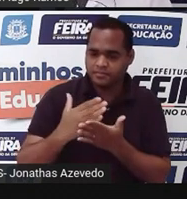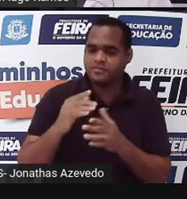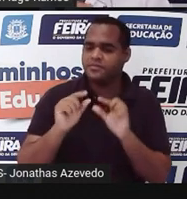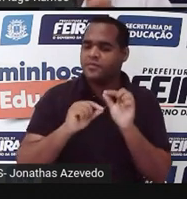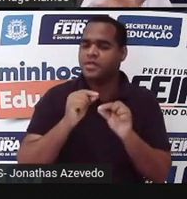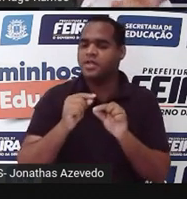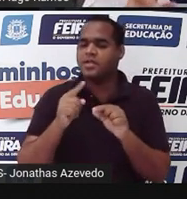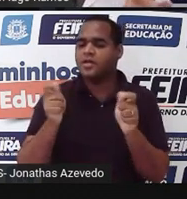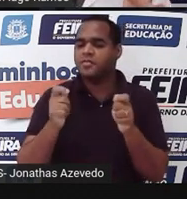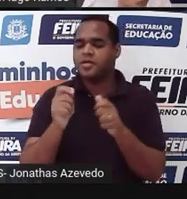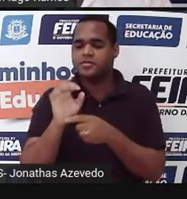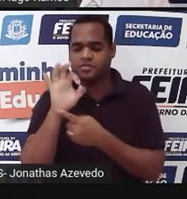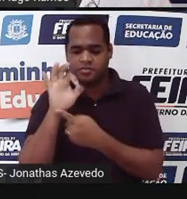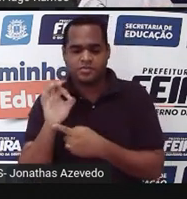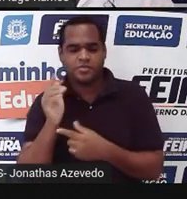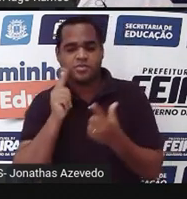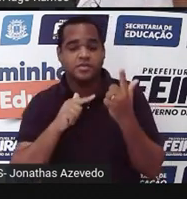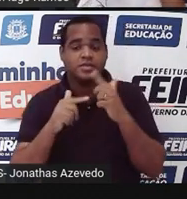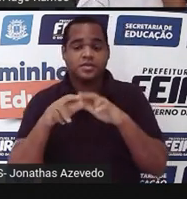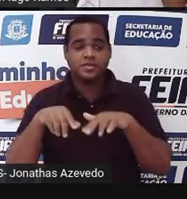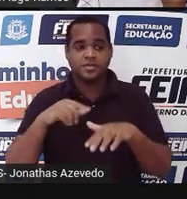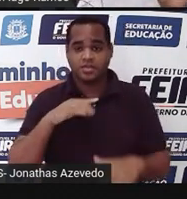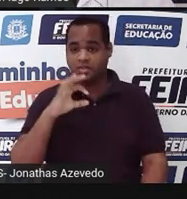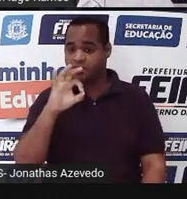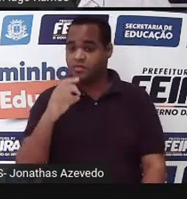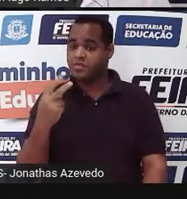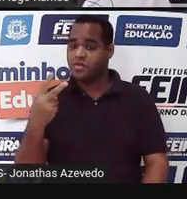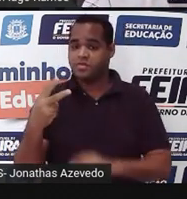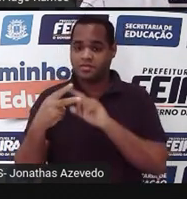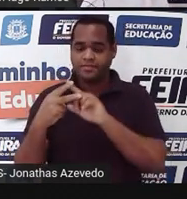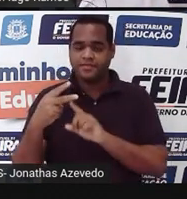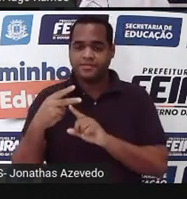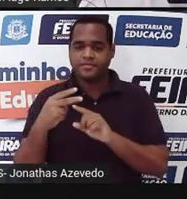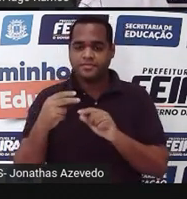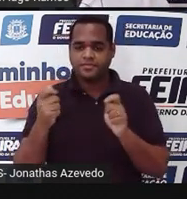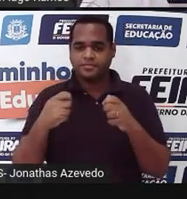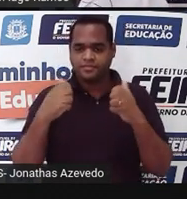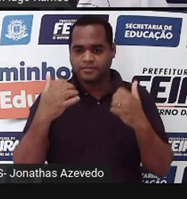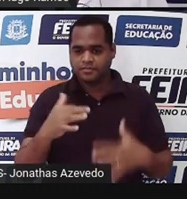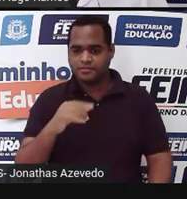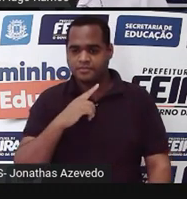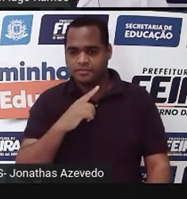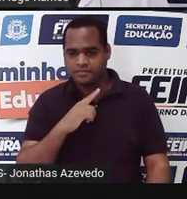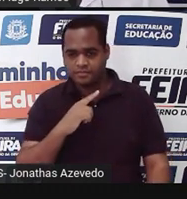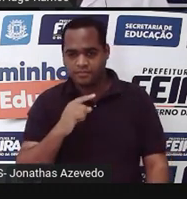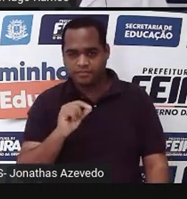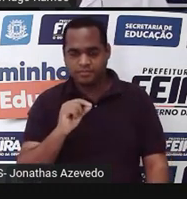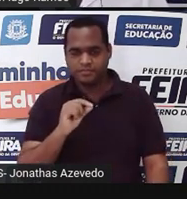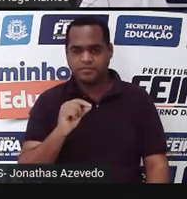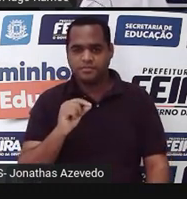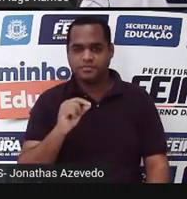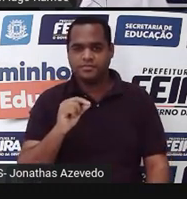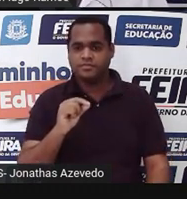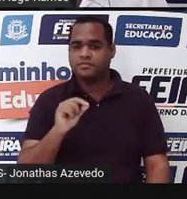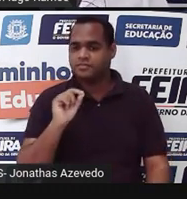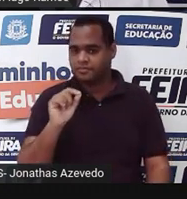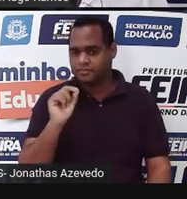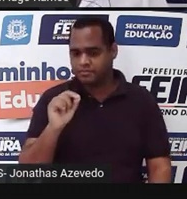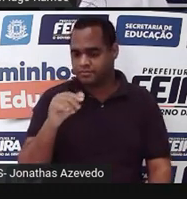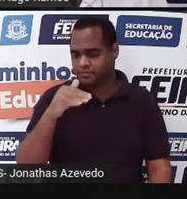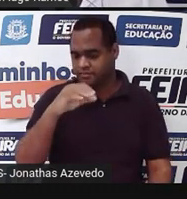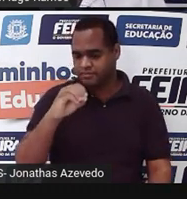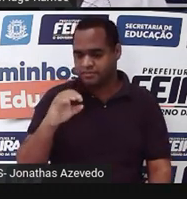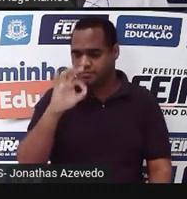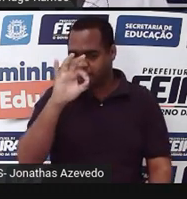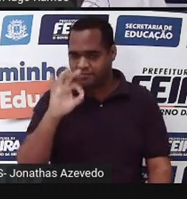consegue dividir em duas partes. Tem o por e tem o centagem. Centagem tem a ver com cem.